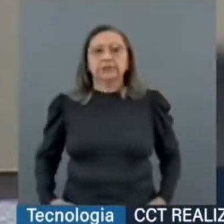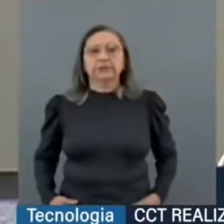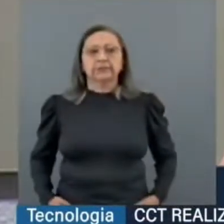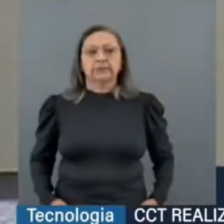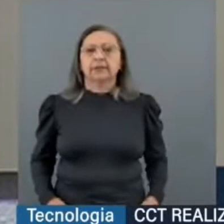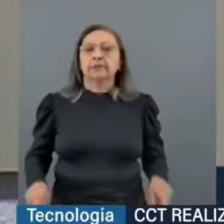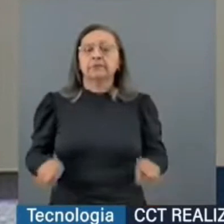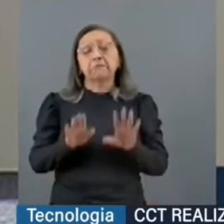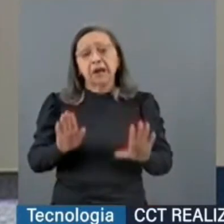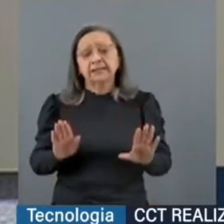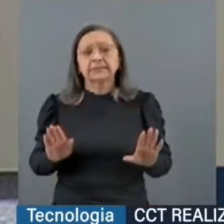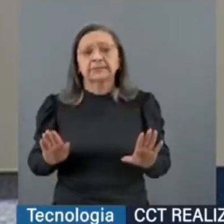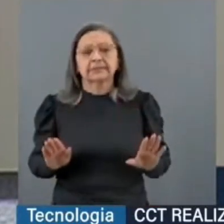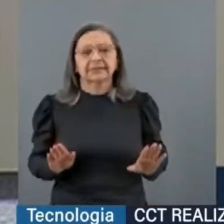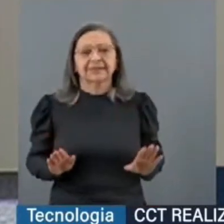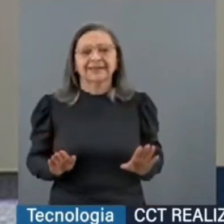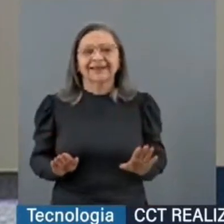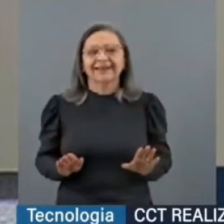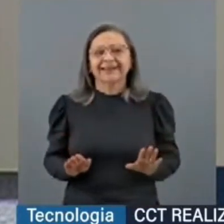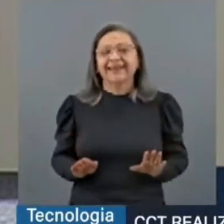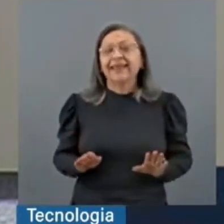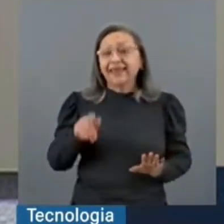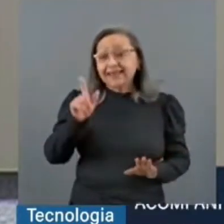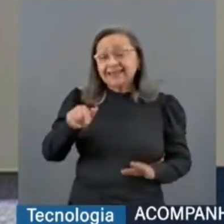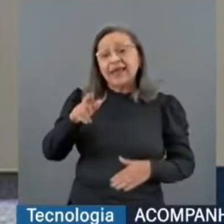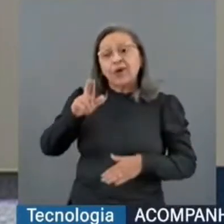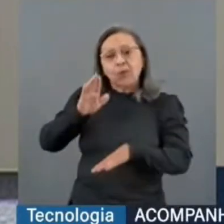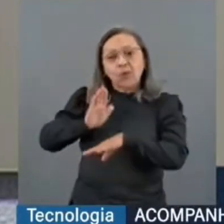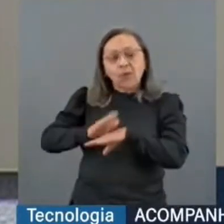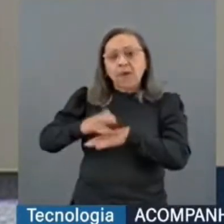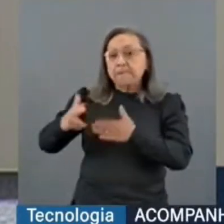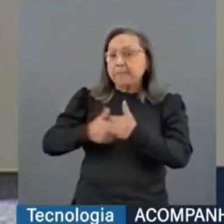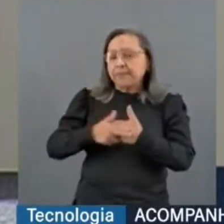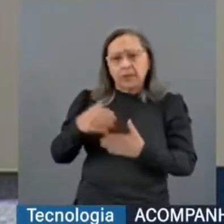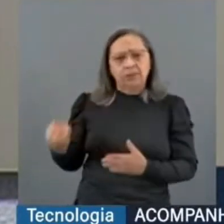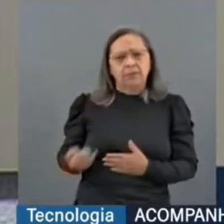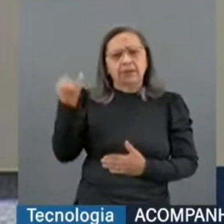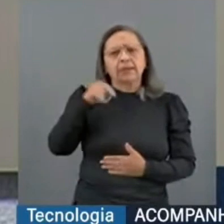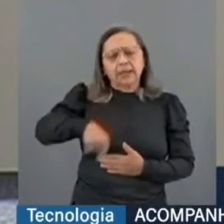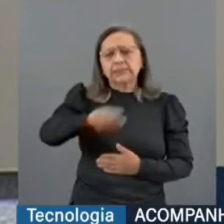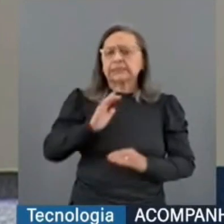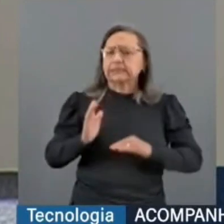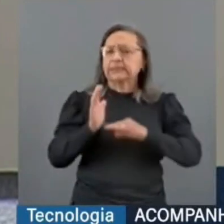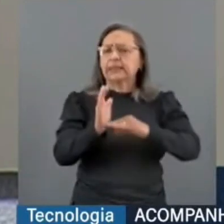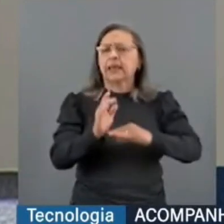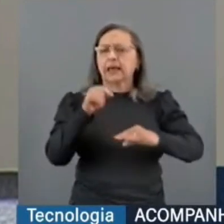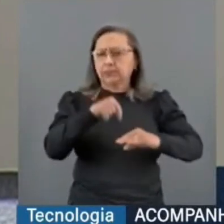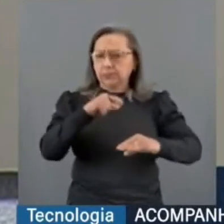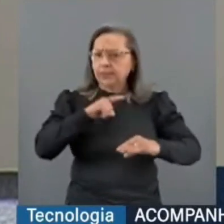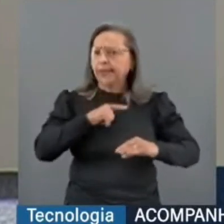Mas aí, esse é o papel relevante que este Senado da República